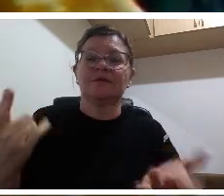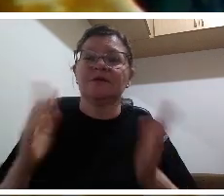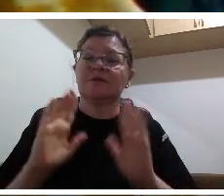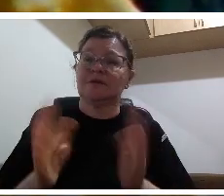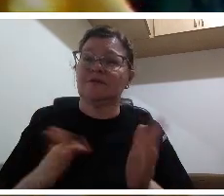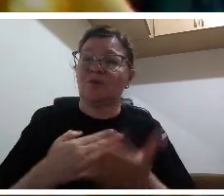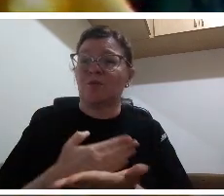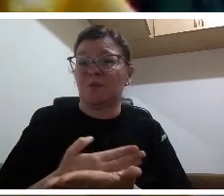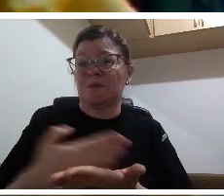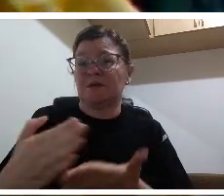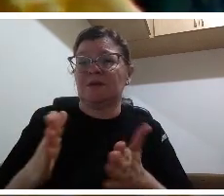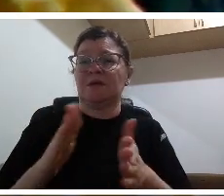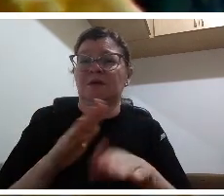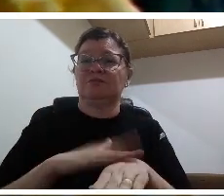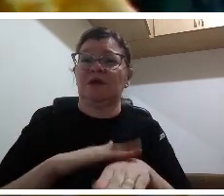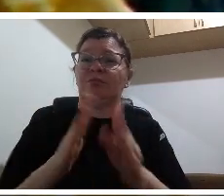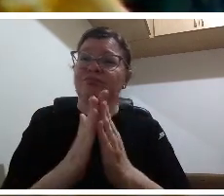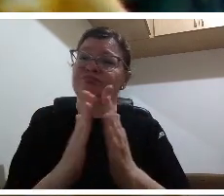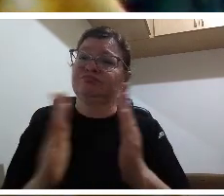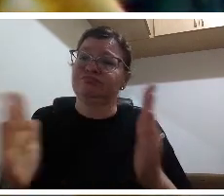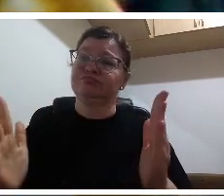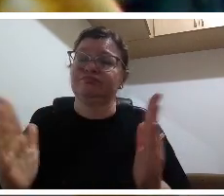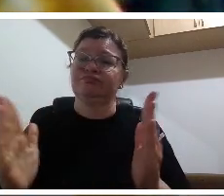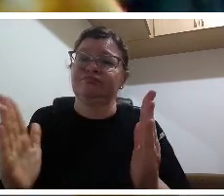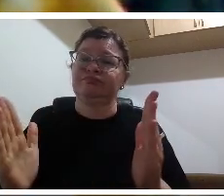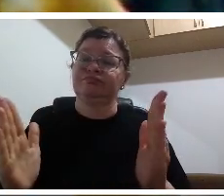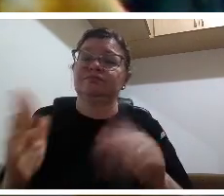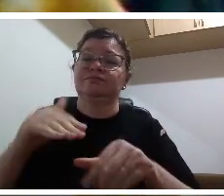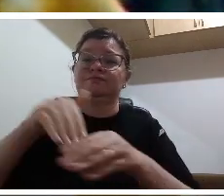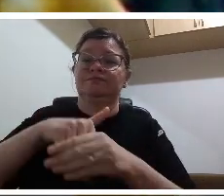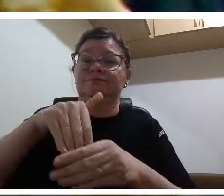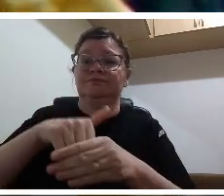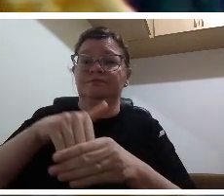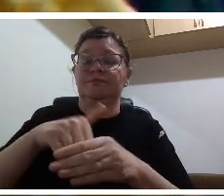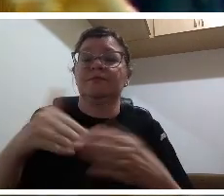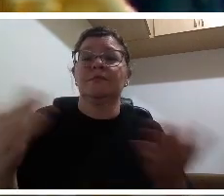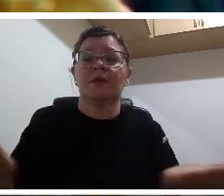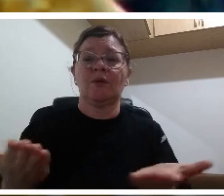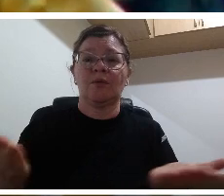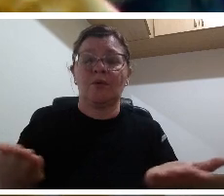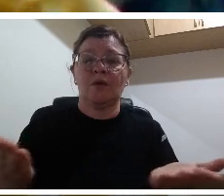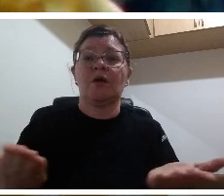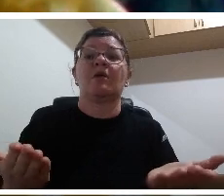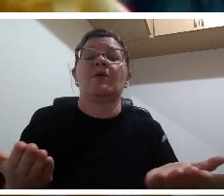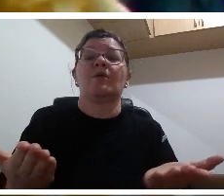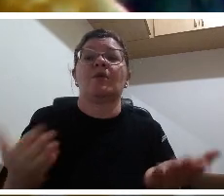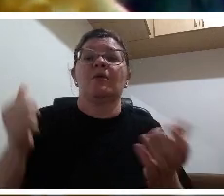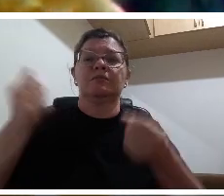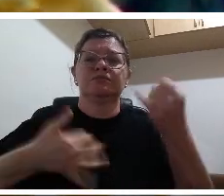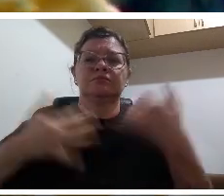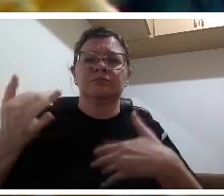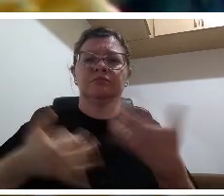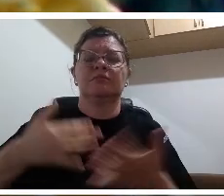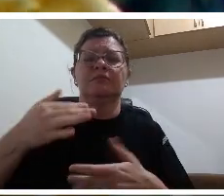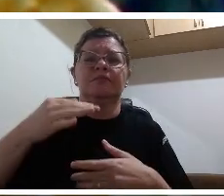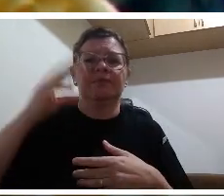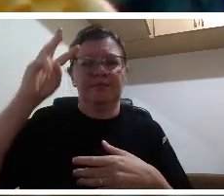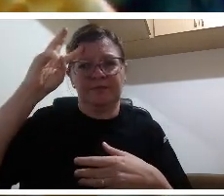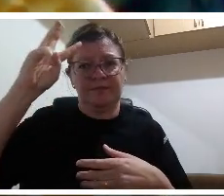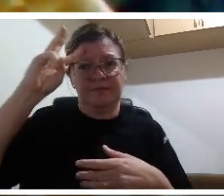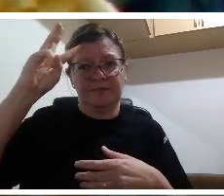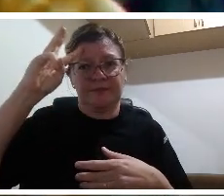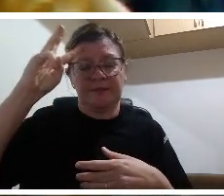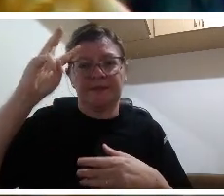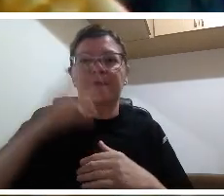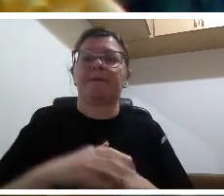possibilidade de certificação até sexta-feira dessa mesma semana depois nós vamos ter que retirar do ar nosso canal do